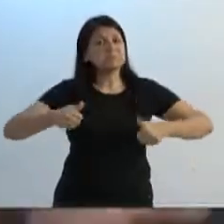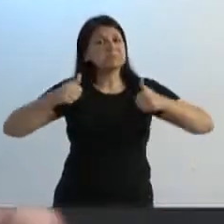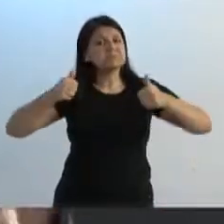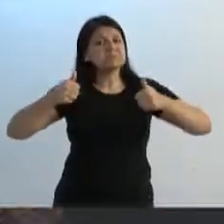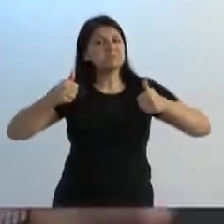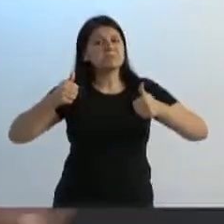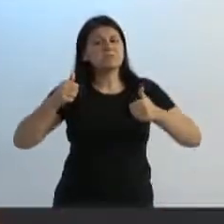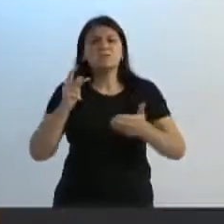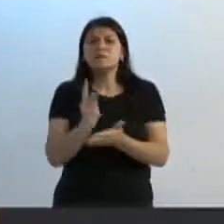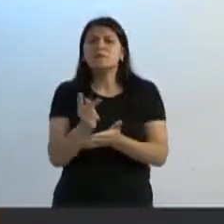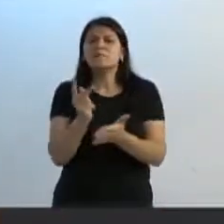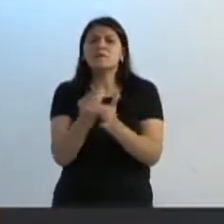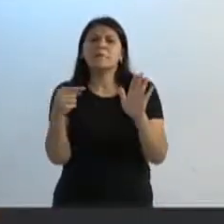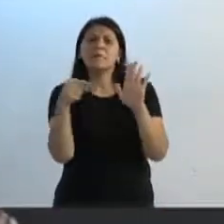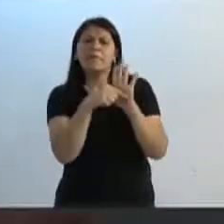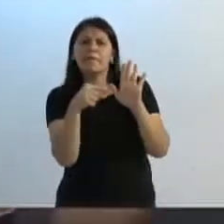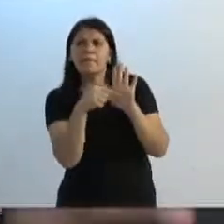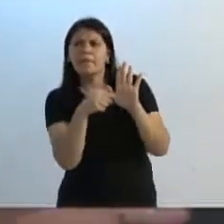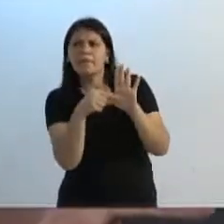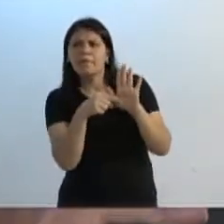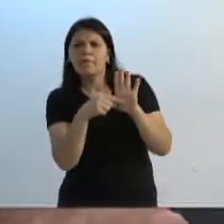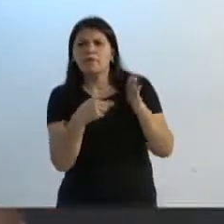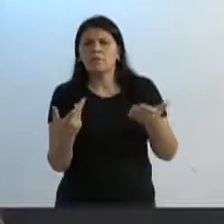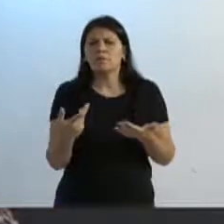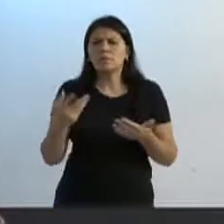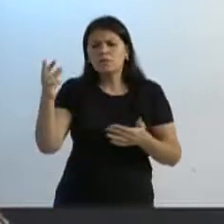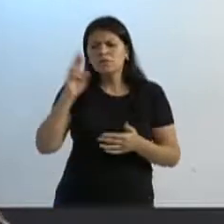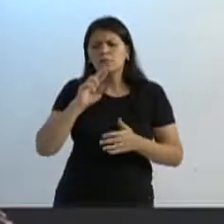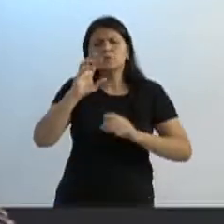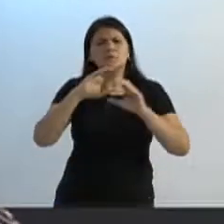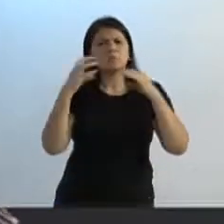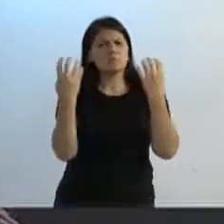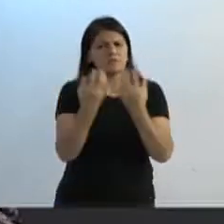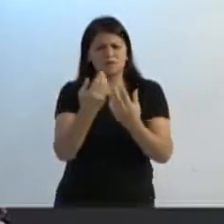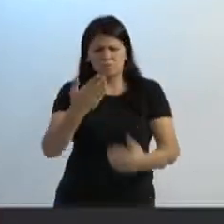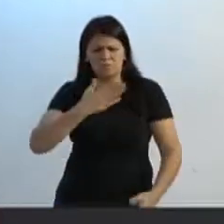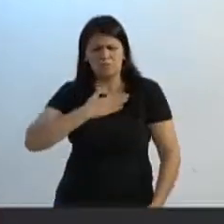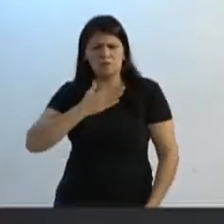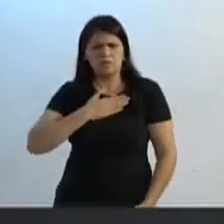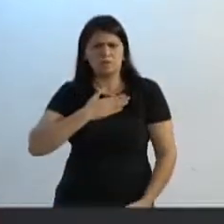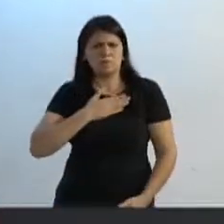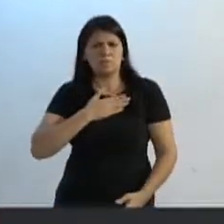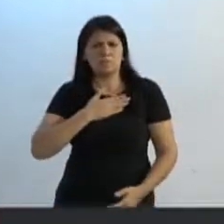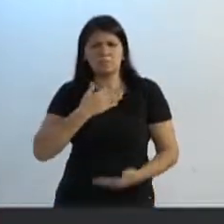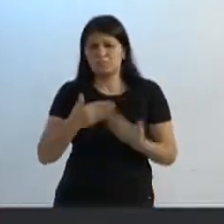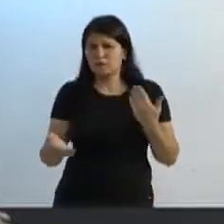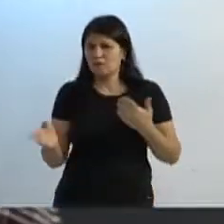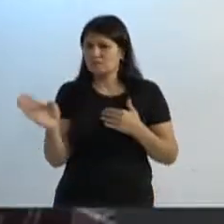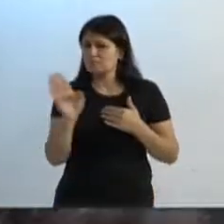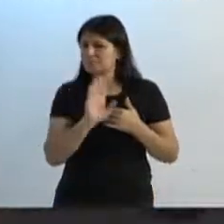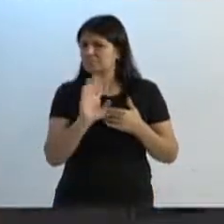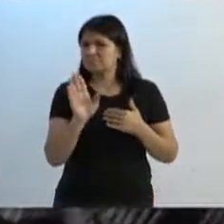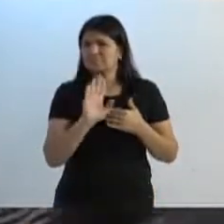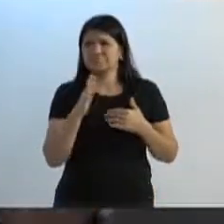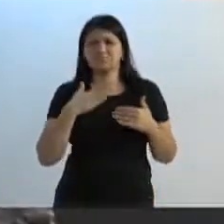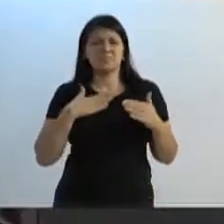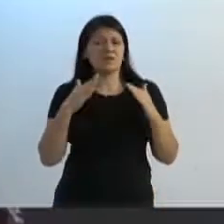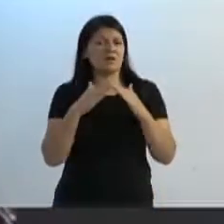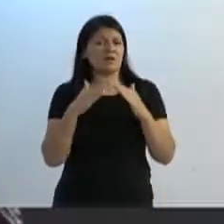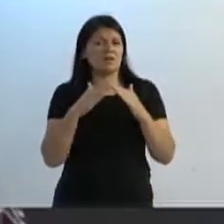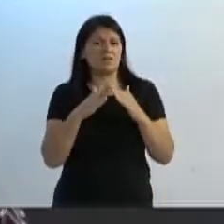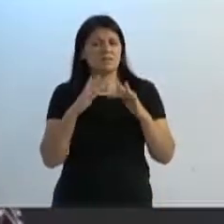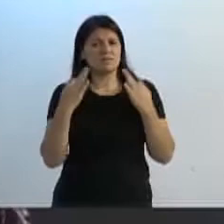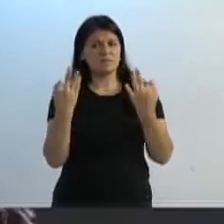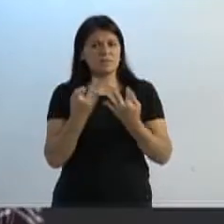sempre negativas. Negativas e retorno para a comunidade. Porque não é para nós que a gente pede, quando fala com o secretário. Não é para a nossa casa, para a nossa